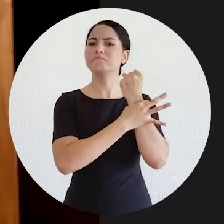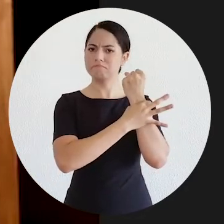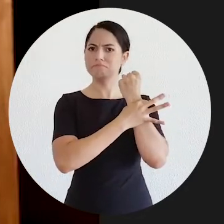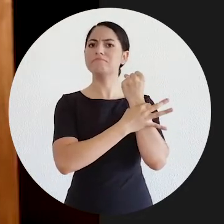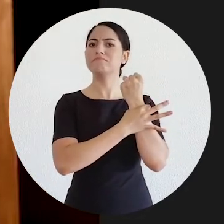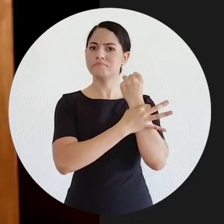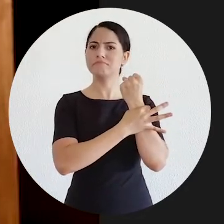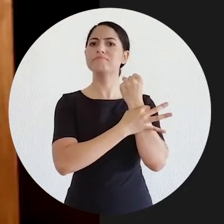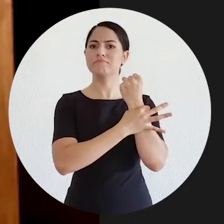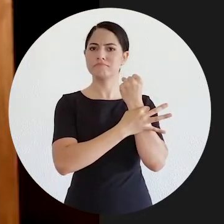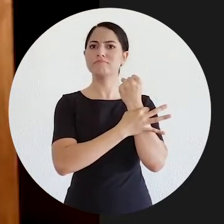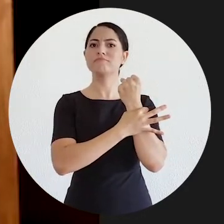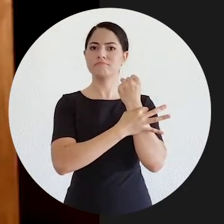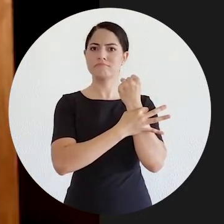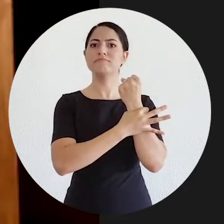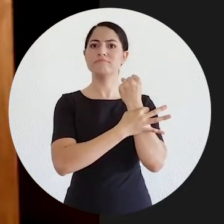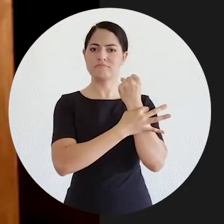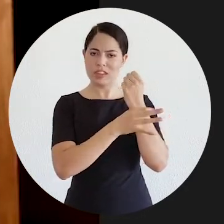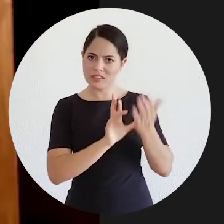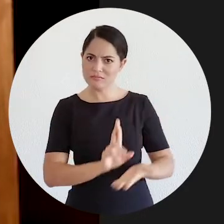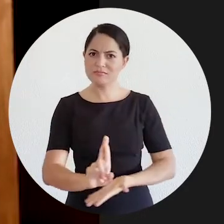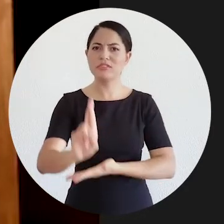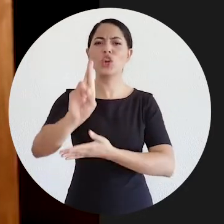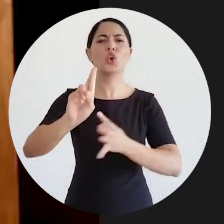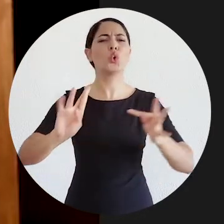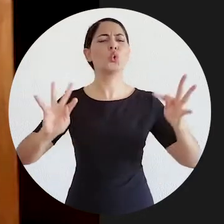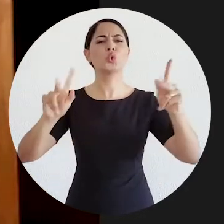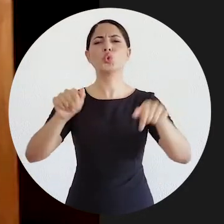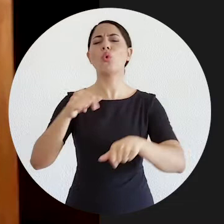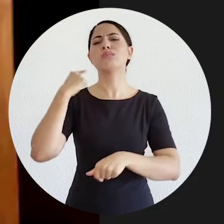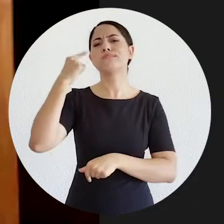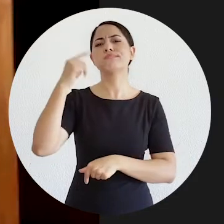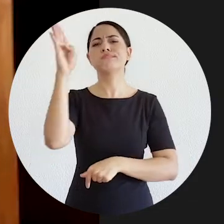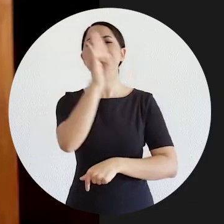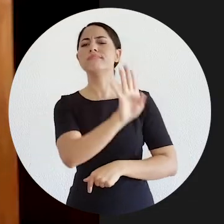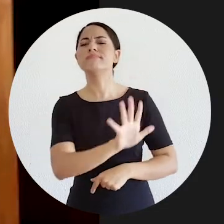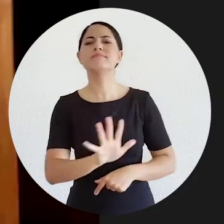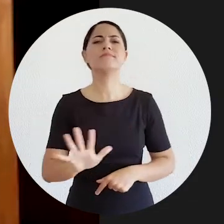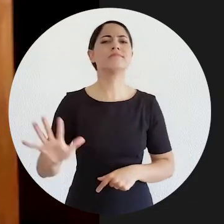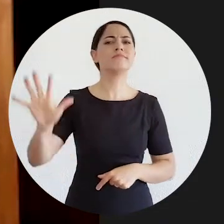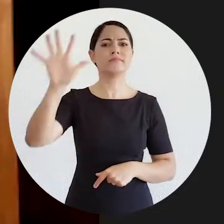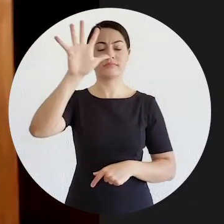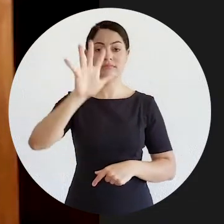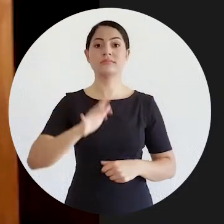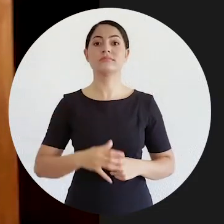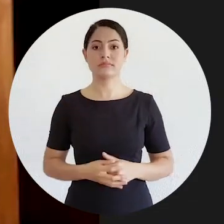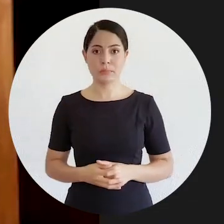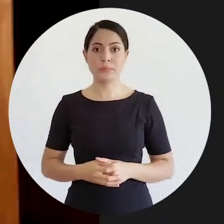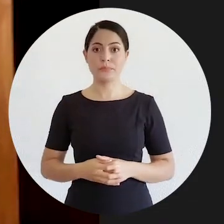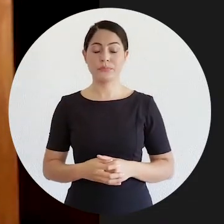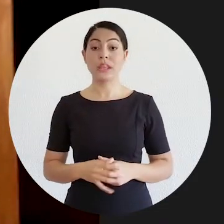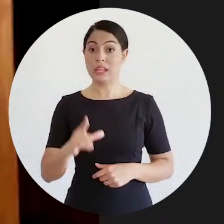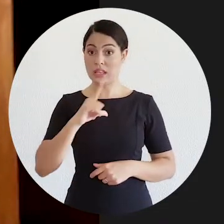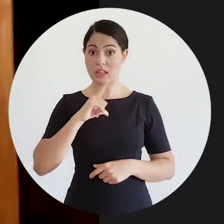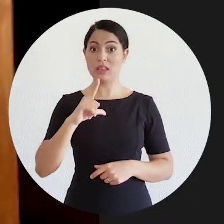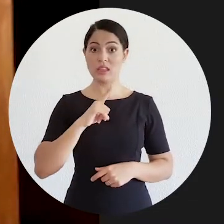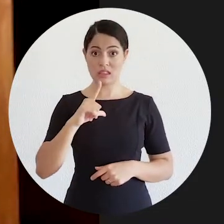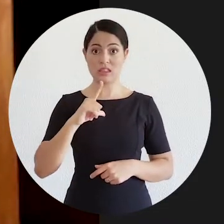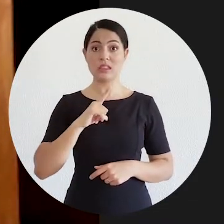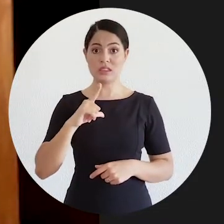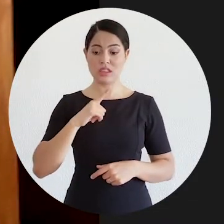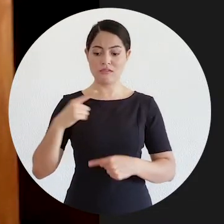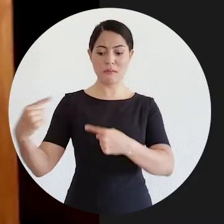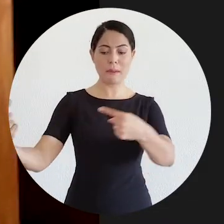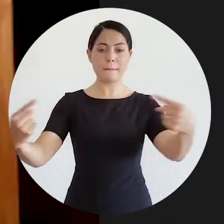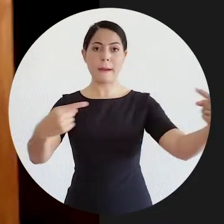representatividade a todos os advogados do Brasil. E, assim, ali foi